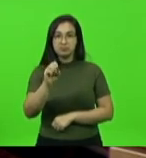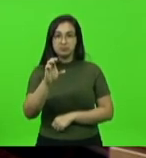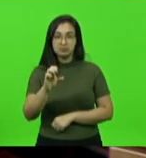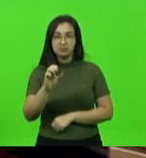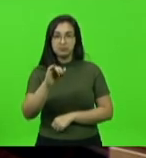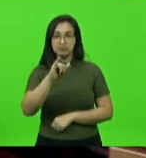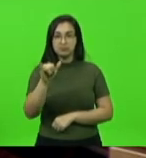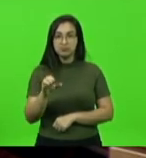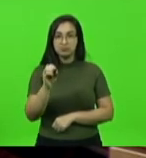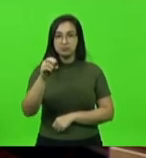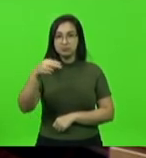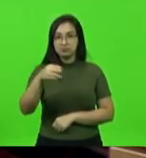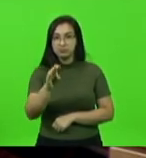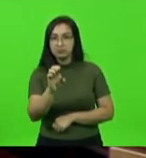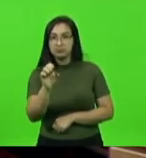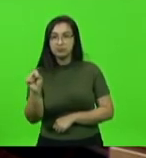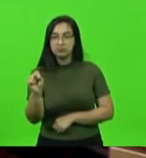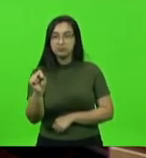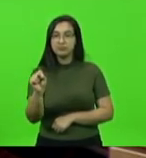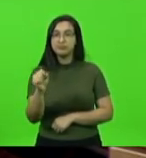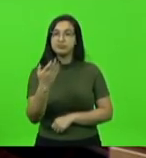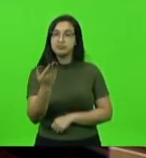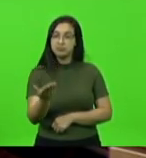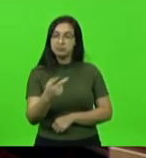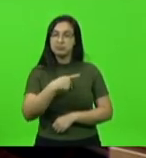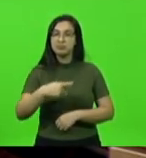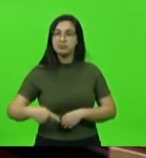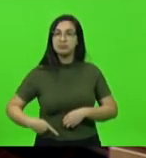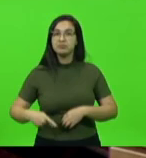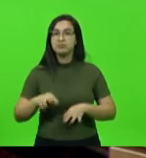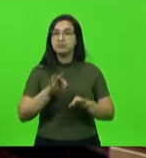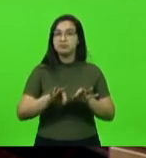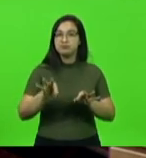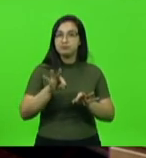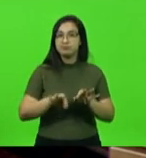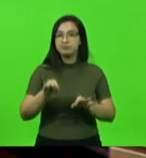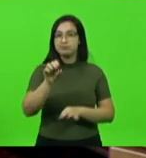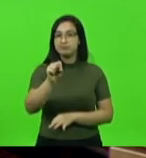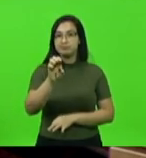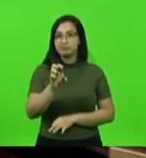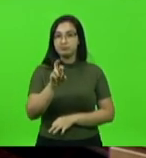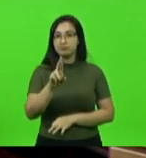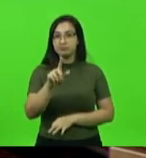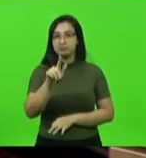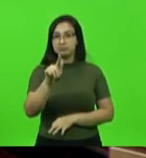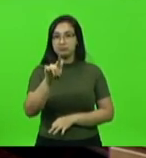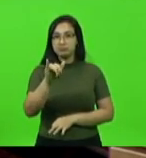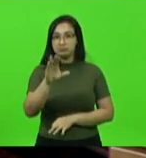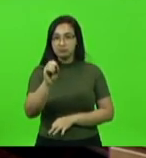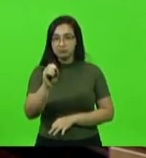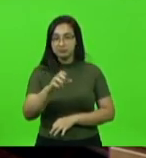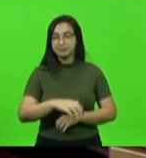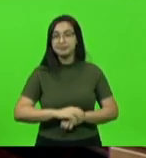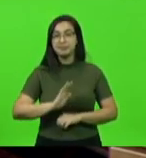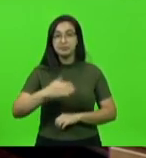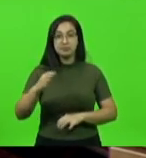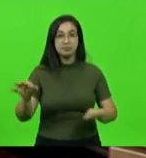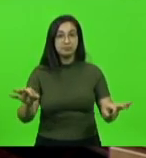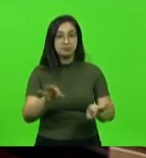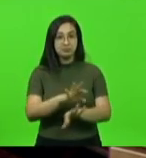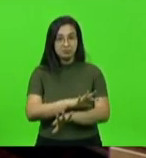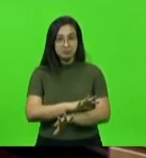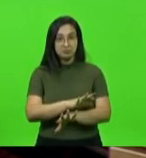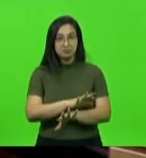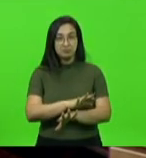Em nome da FASISC, o senhor presidente da entidade, Sérgio Rodrigues Alves. Finalizando, o senhor presidente agradeceu a presença das